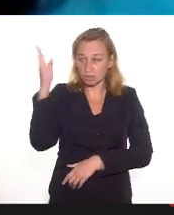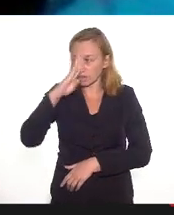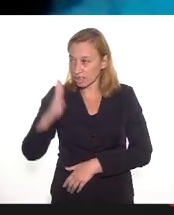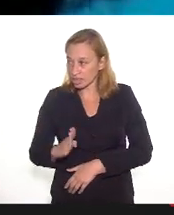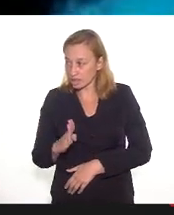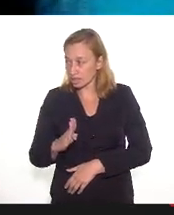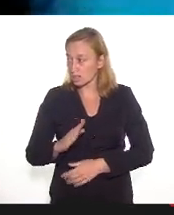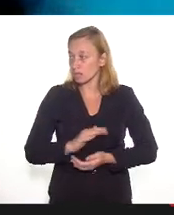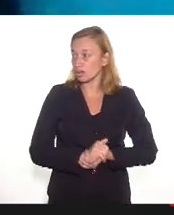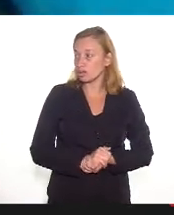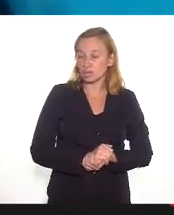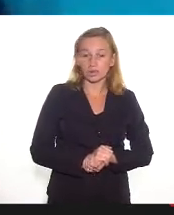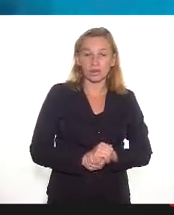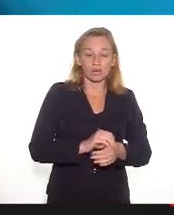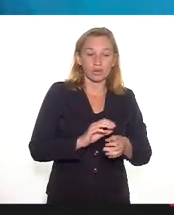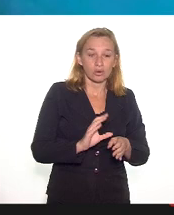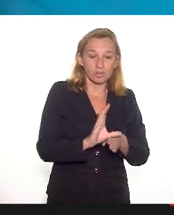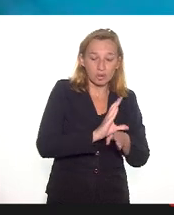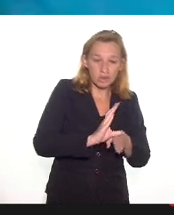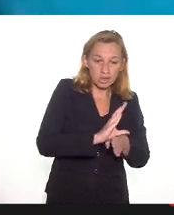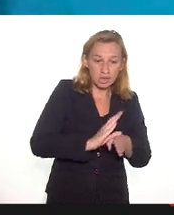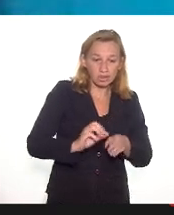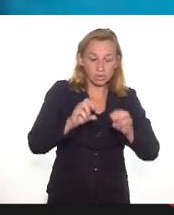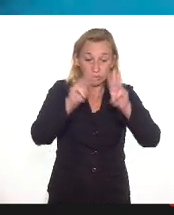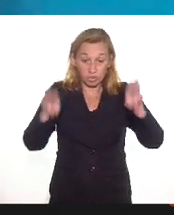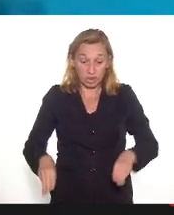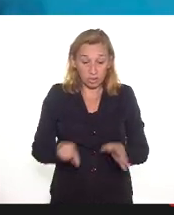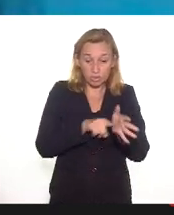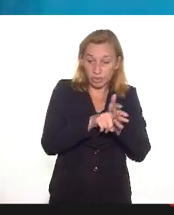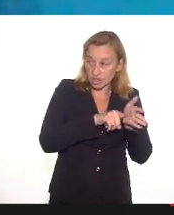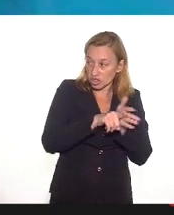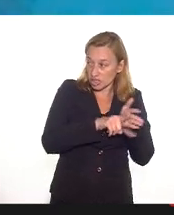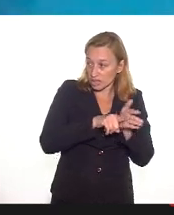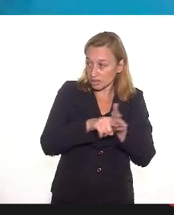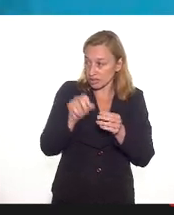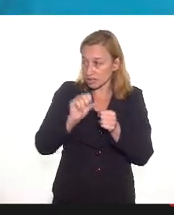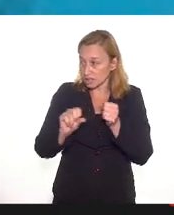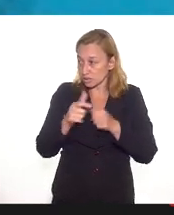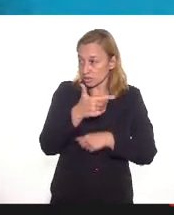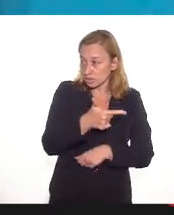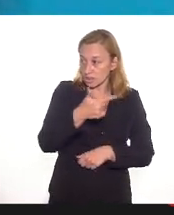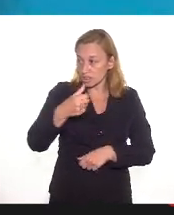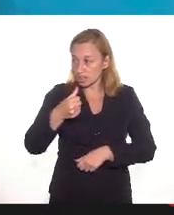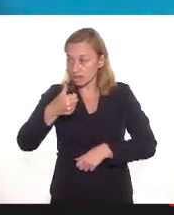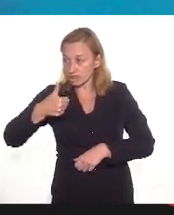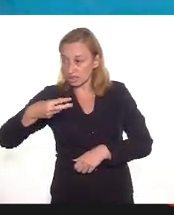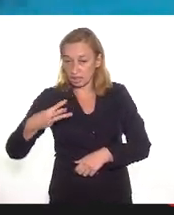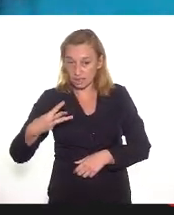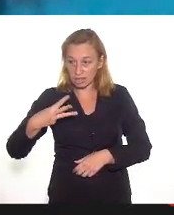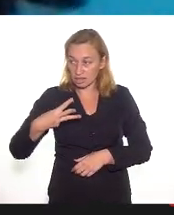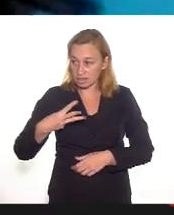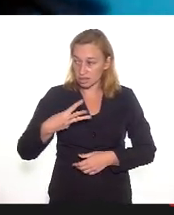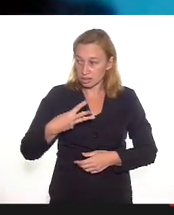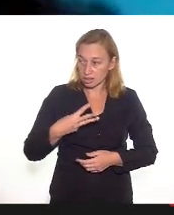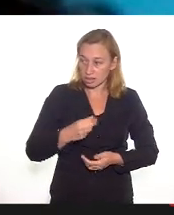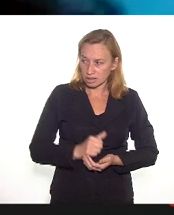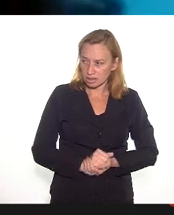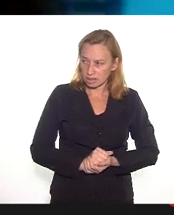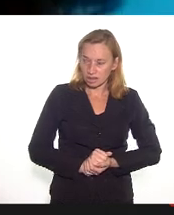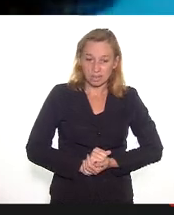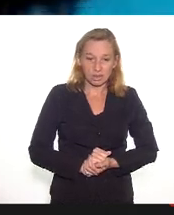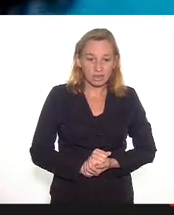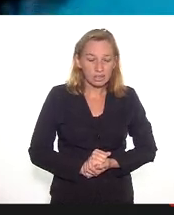Conselho Internacional de Museus, fizemos algumas pesquisas, numa delas nós tivemos 213 respondentes que eram